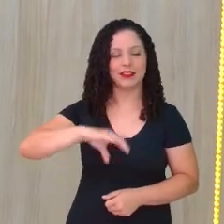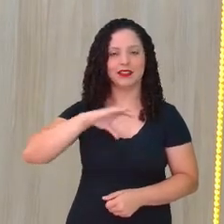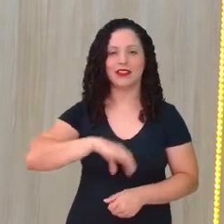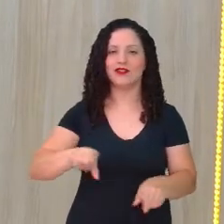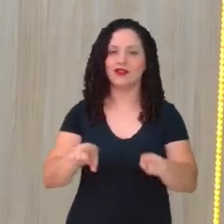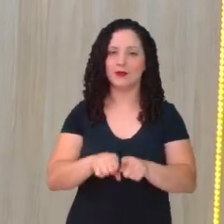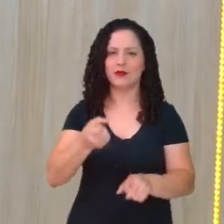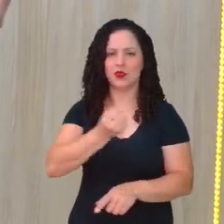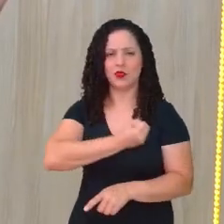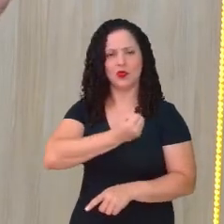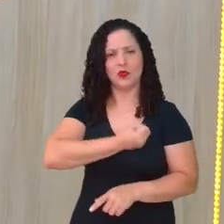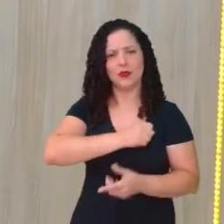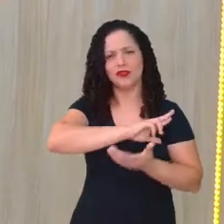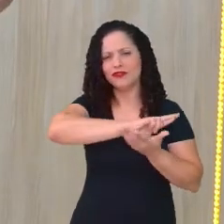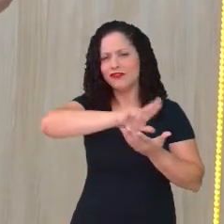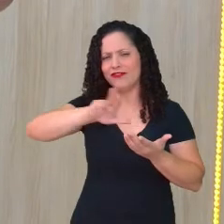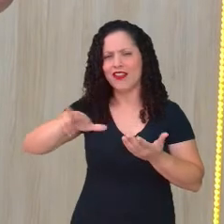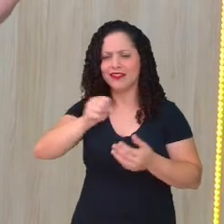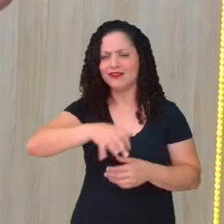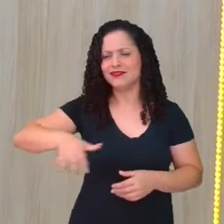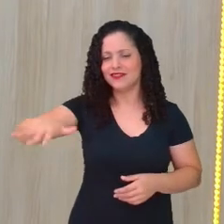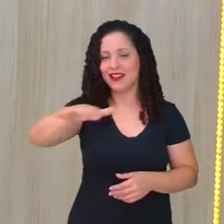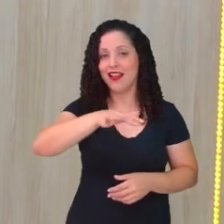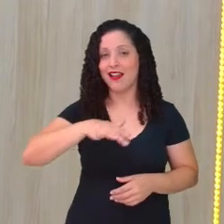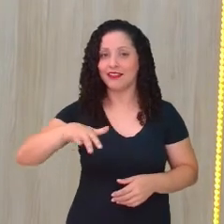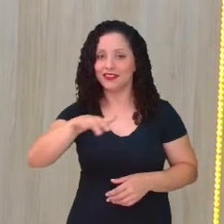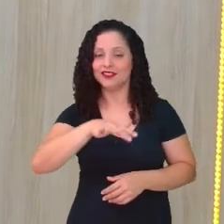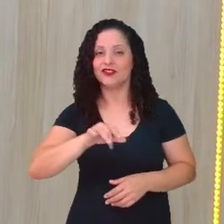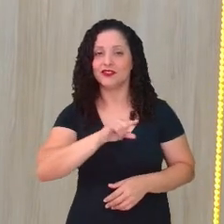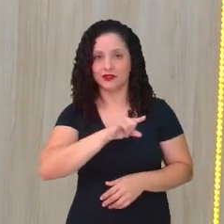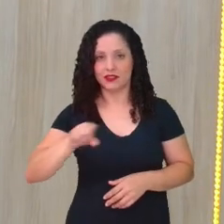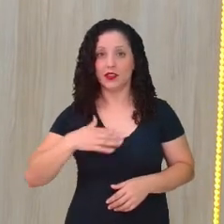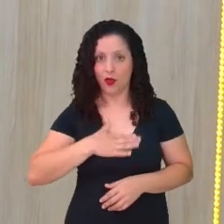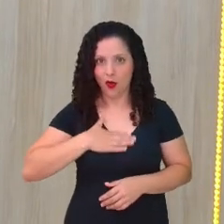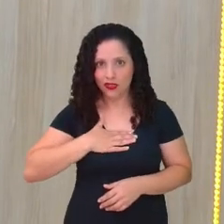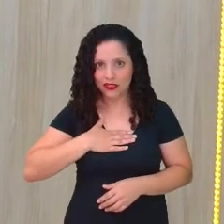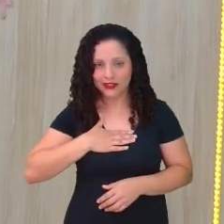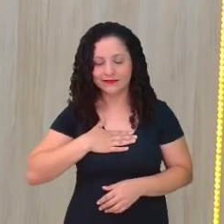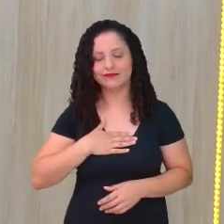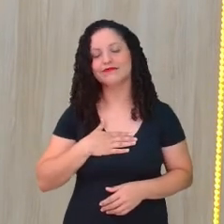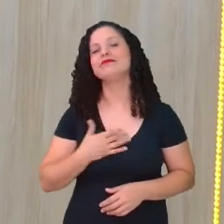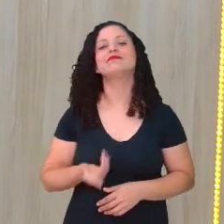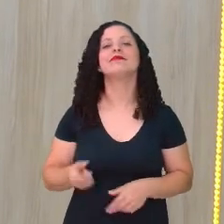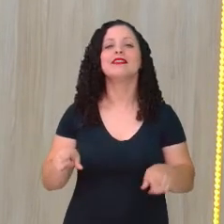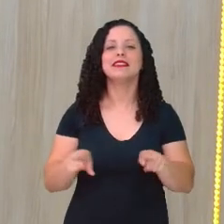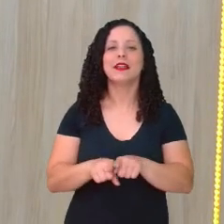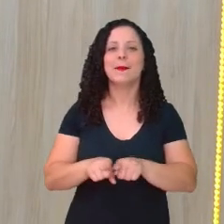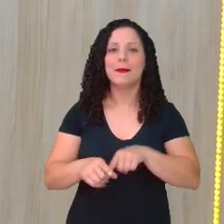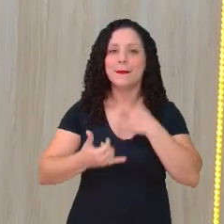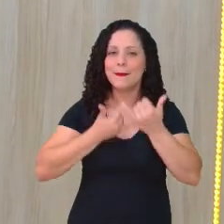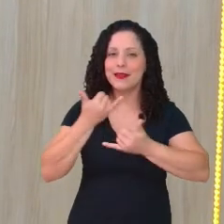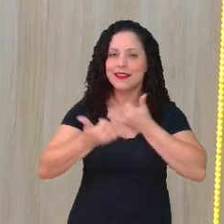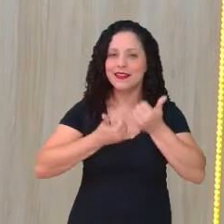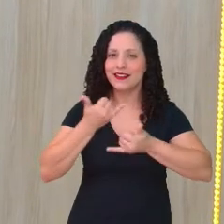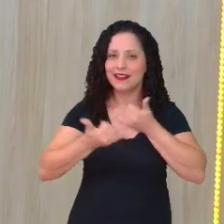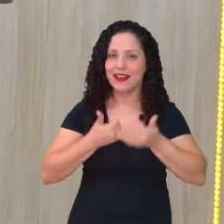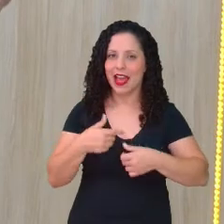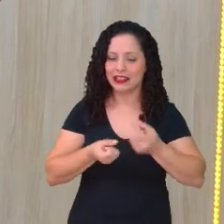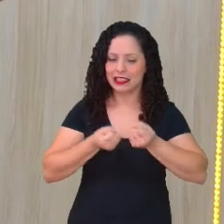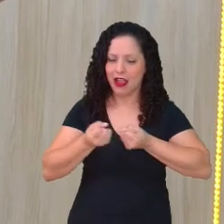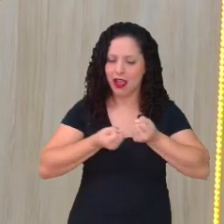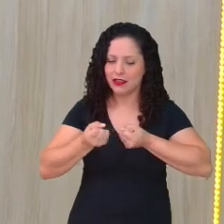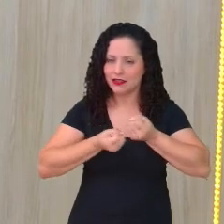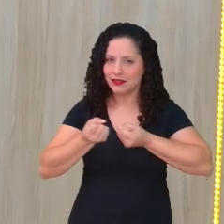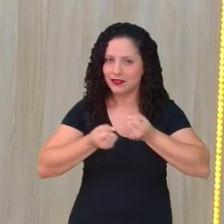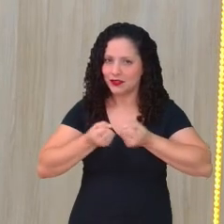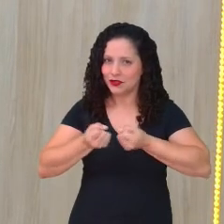Dominar, seja qual for a área que você gosta. Até fazer carrinhos. Não sei se tem alguém aqui que tem esse hábito, não